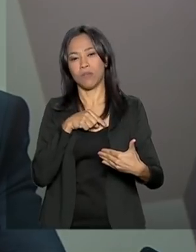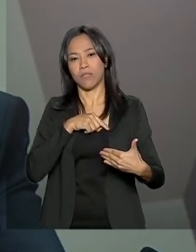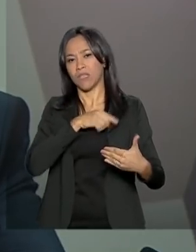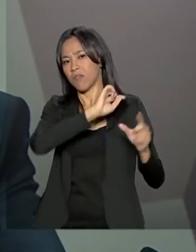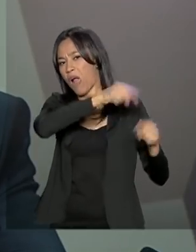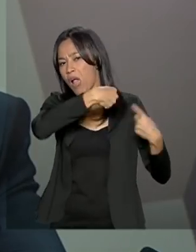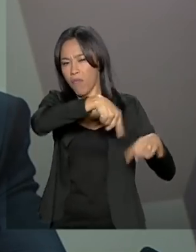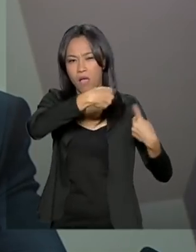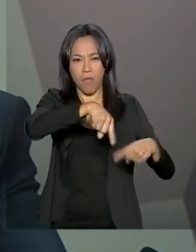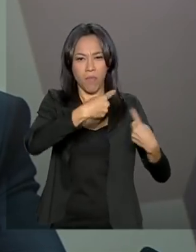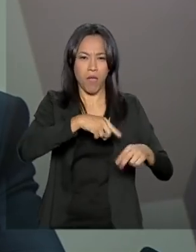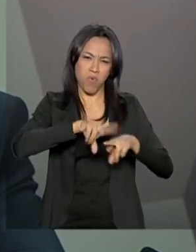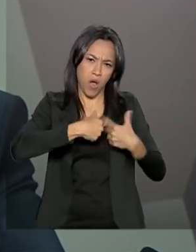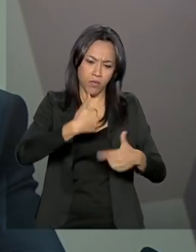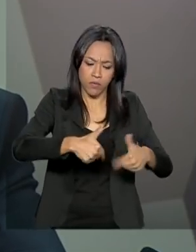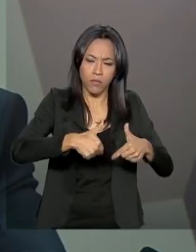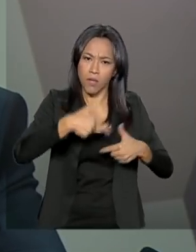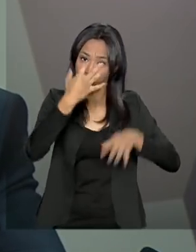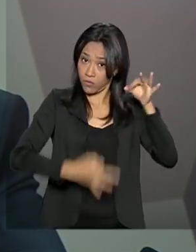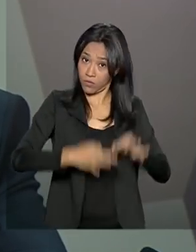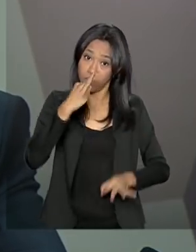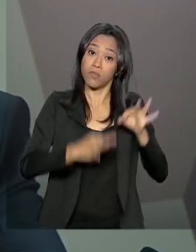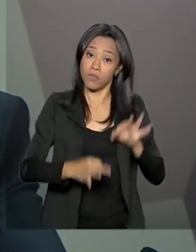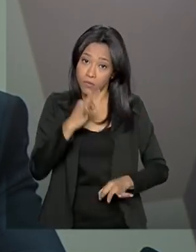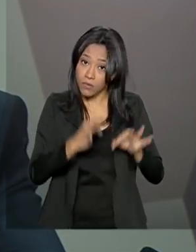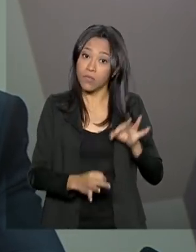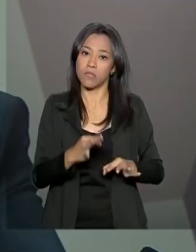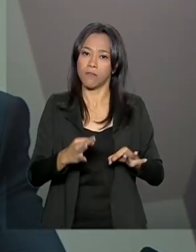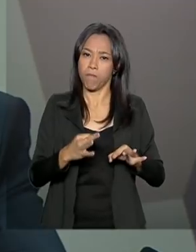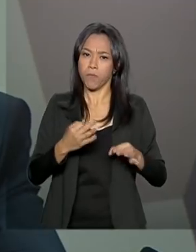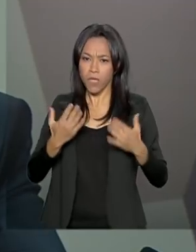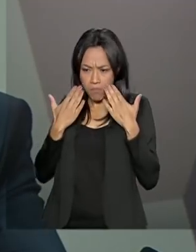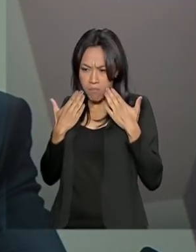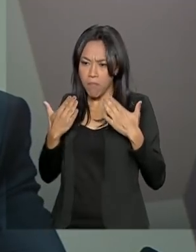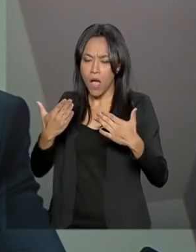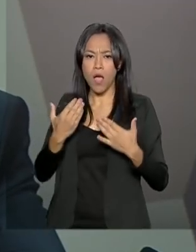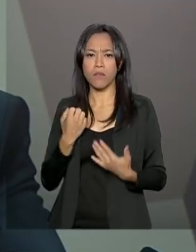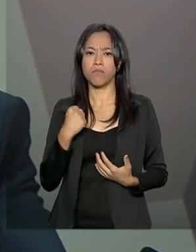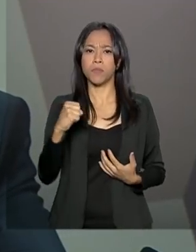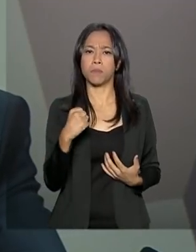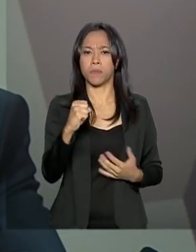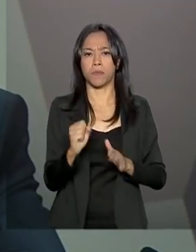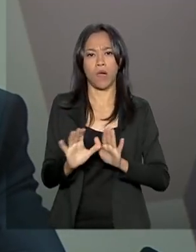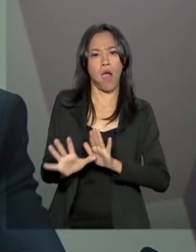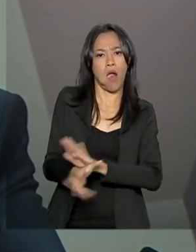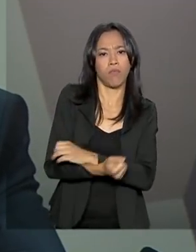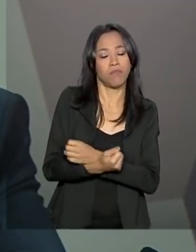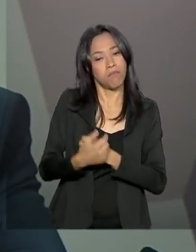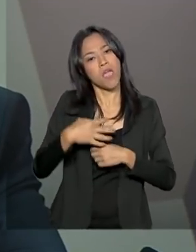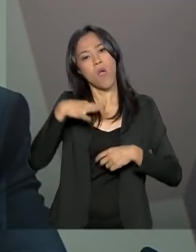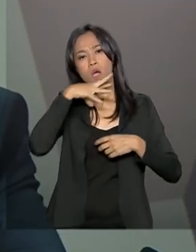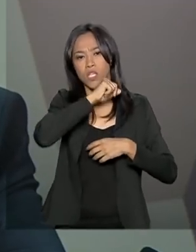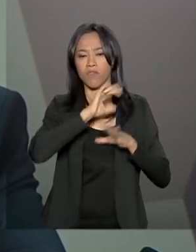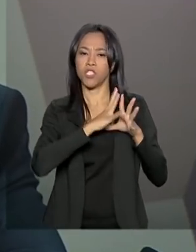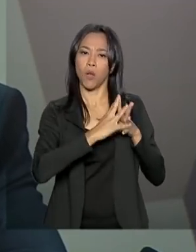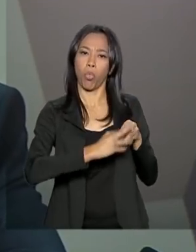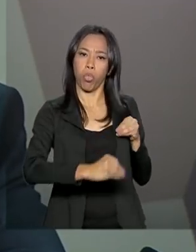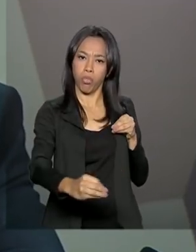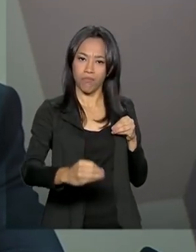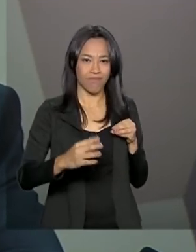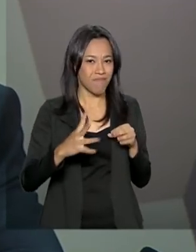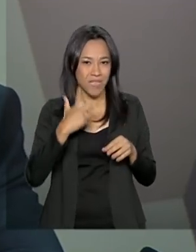ataques ao trabalho de juiz, enfrentando ali a corrupção com aplicação imparcial da lei, teriam acabado. Mas,